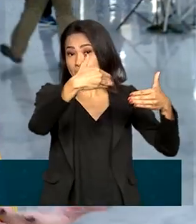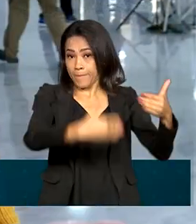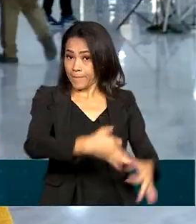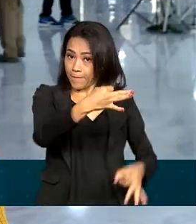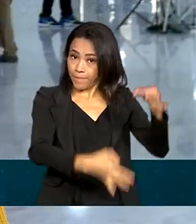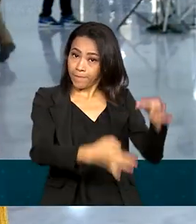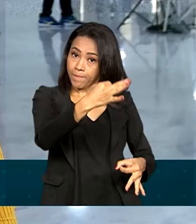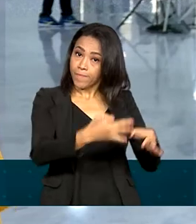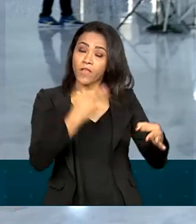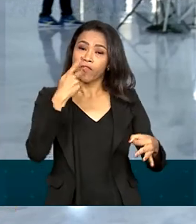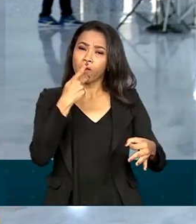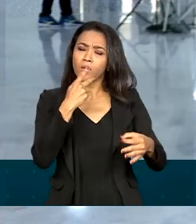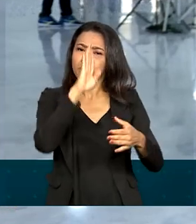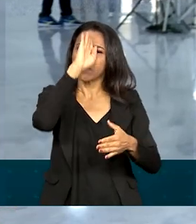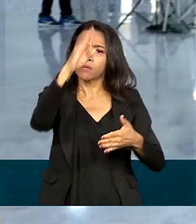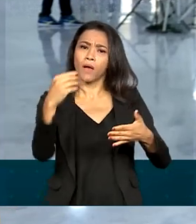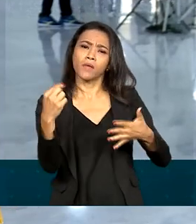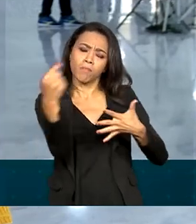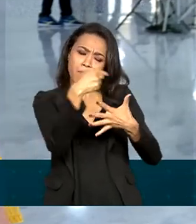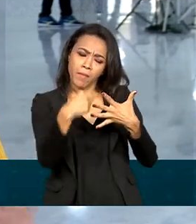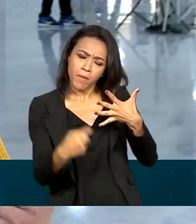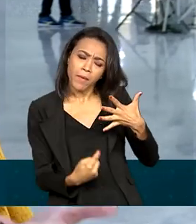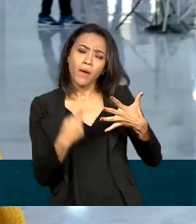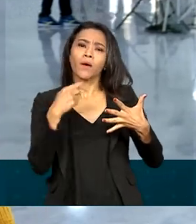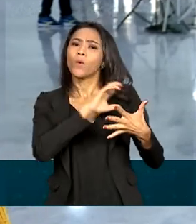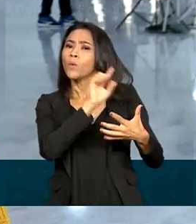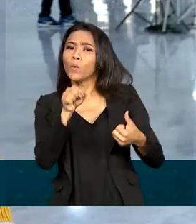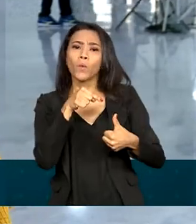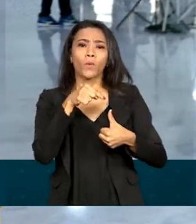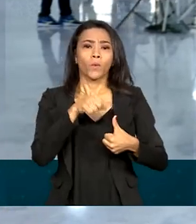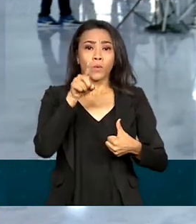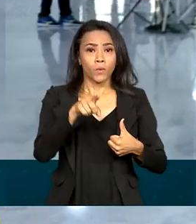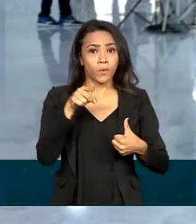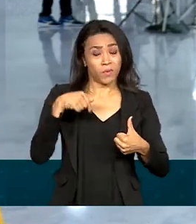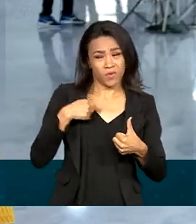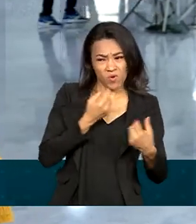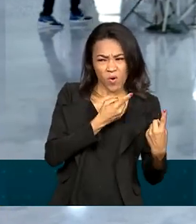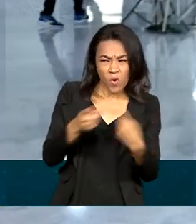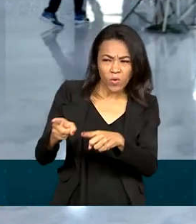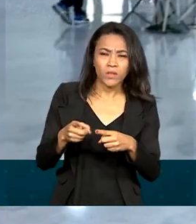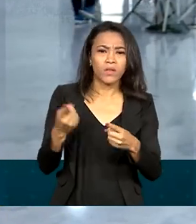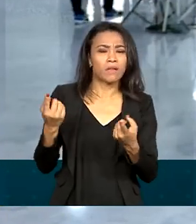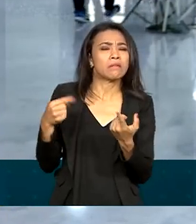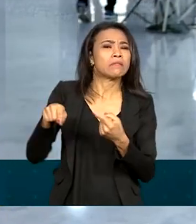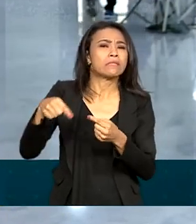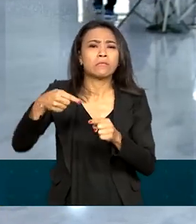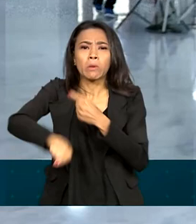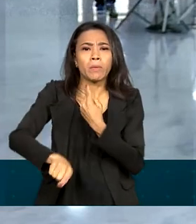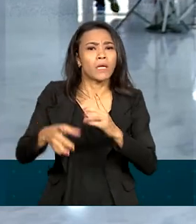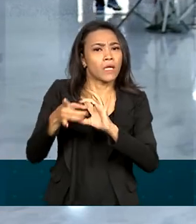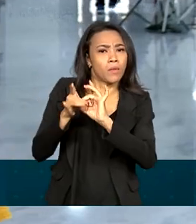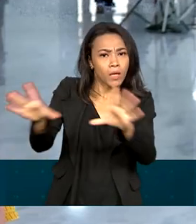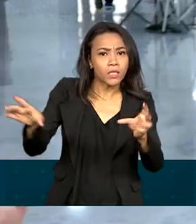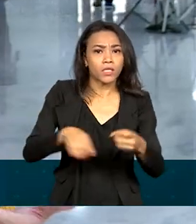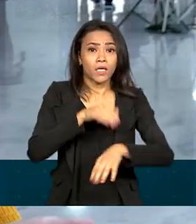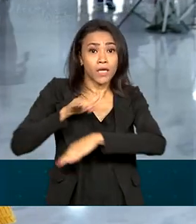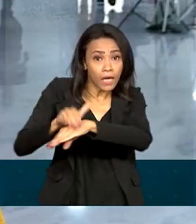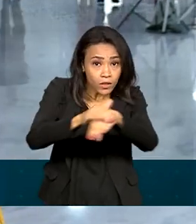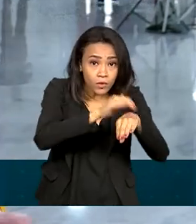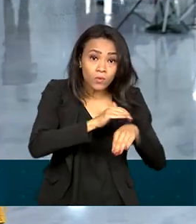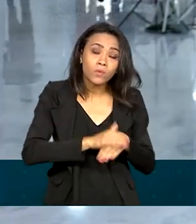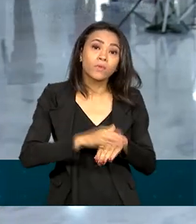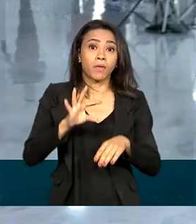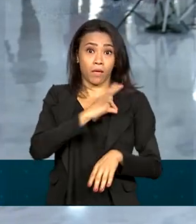primeiras diretrizes definidas pela pasta, como combate a ações antidemocráticas e a edição de novos atos para que a Polícia